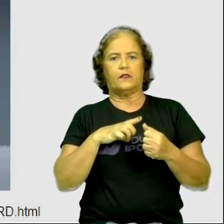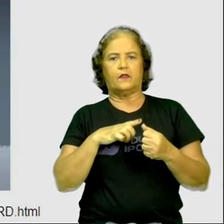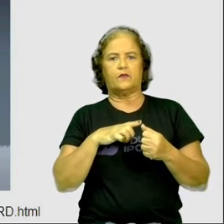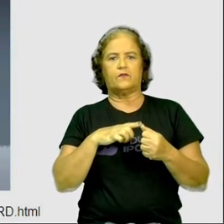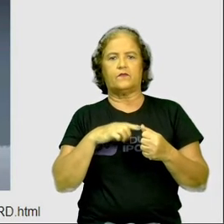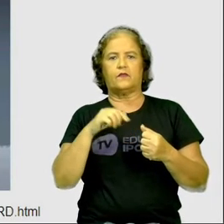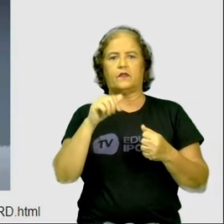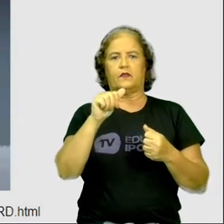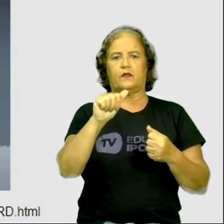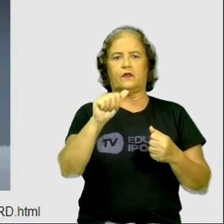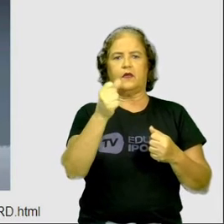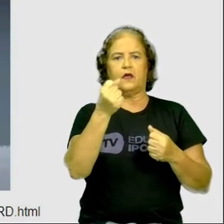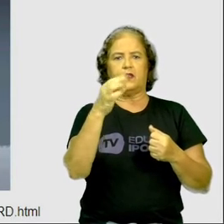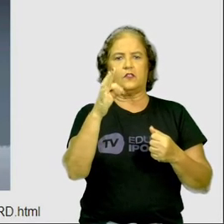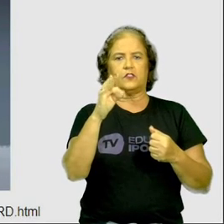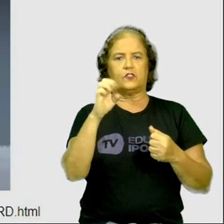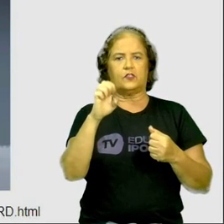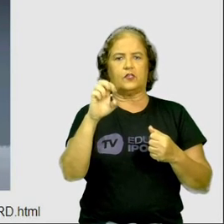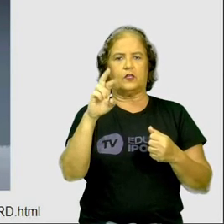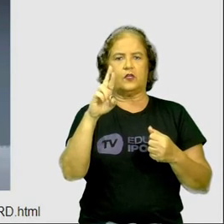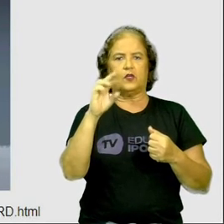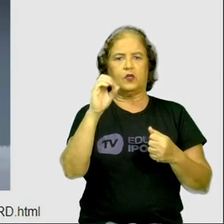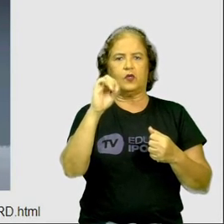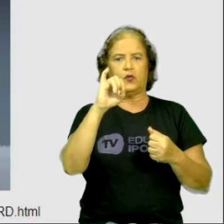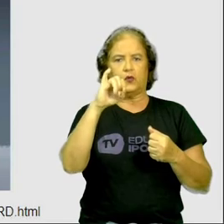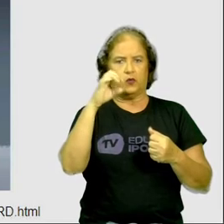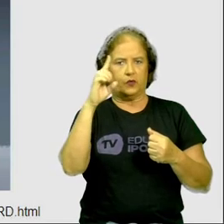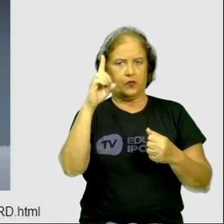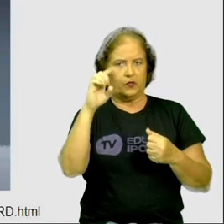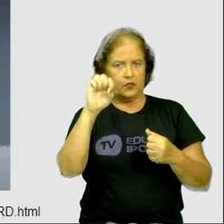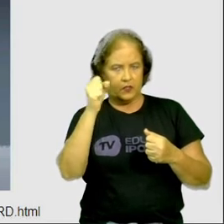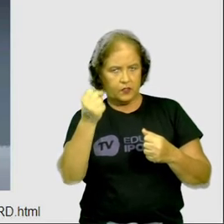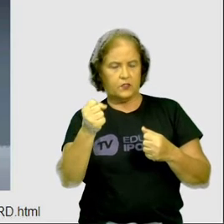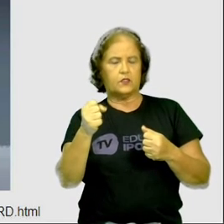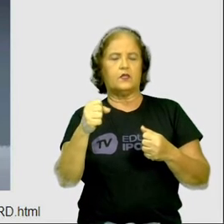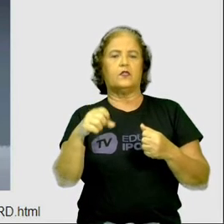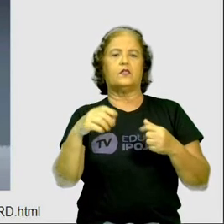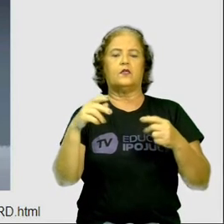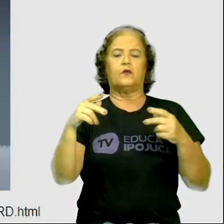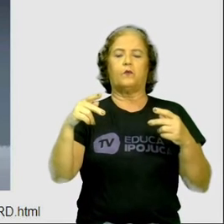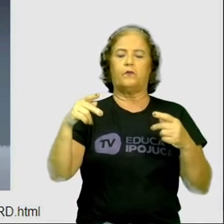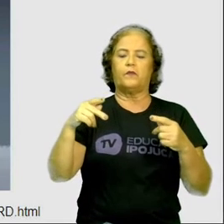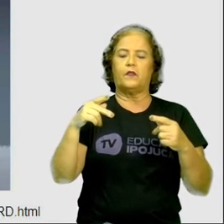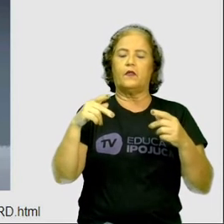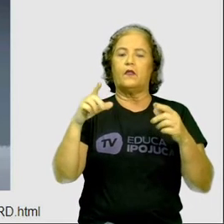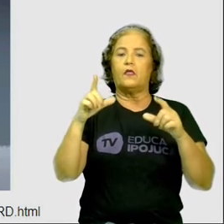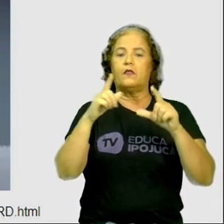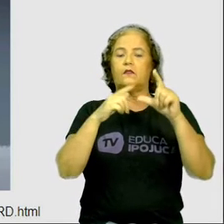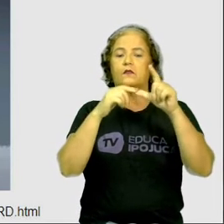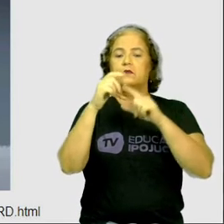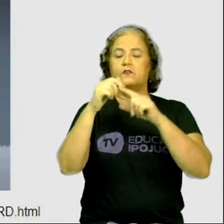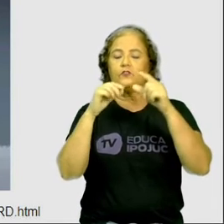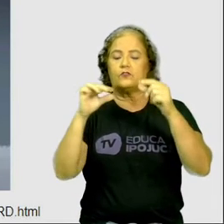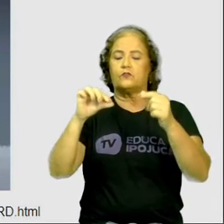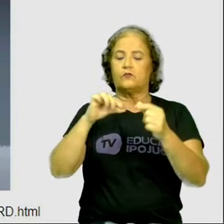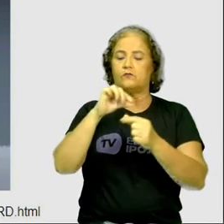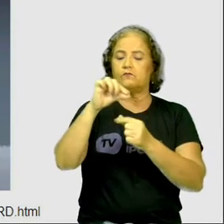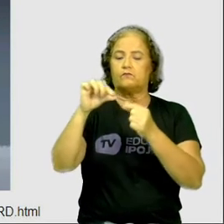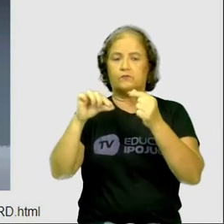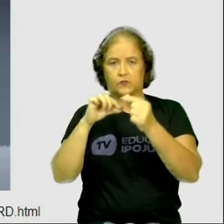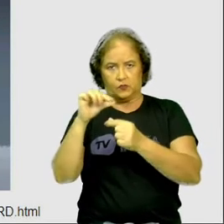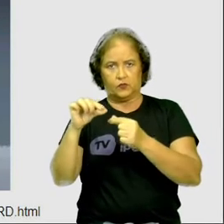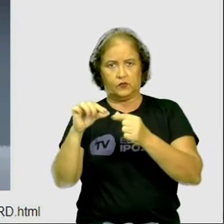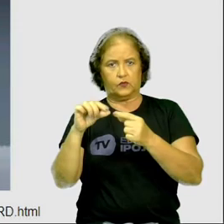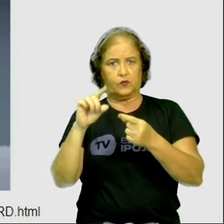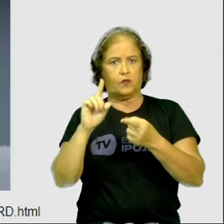asteroides, que são os corpos rochosos que orbitam uma estrela. Os meteoroides, que são